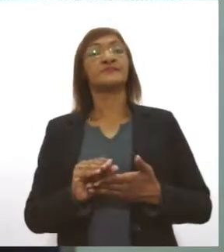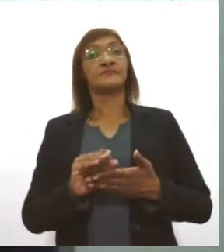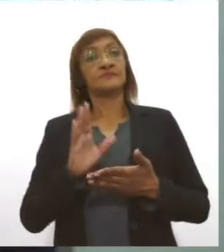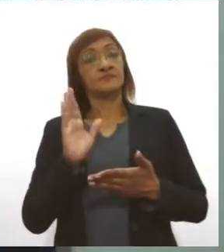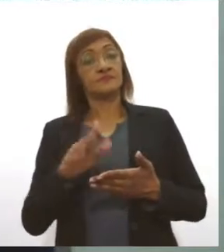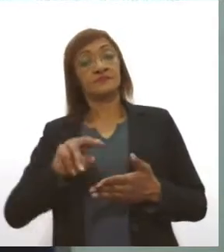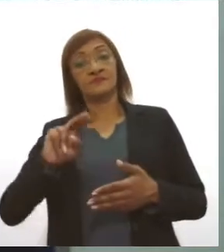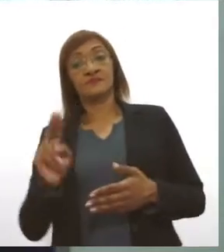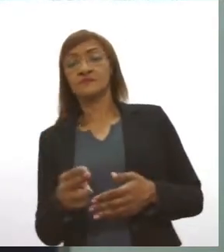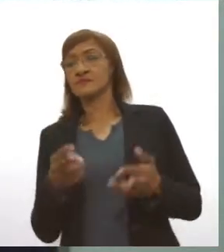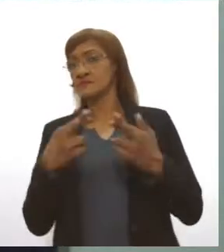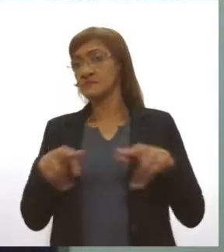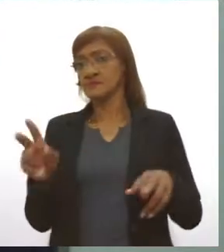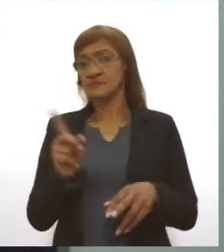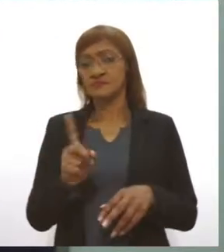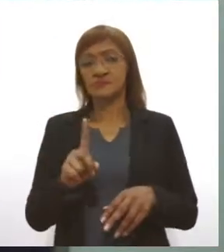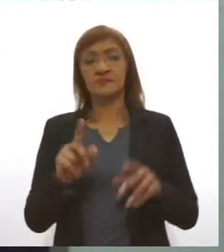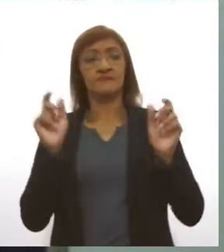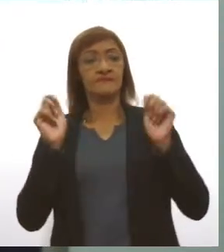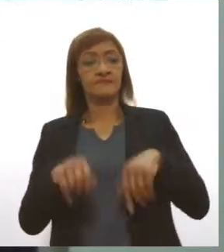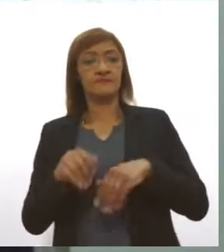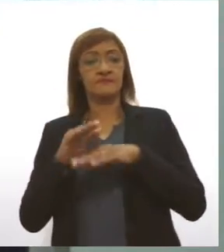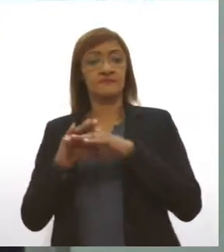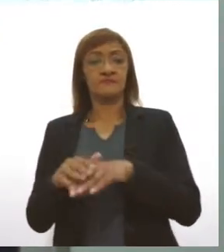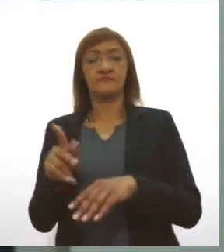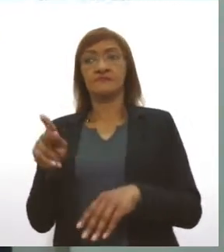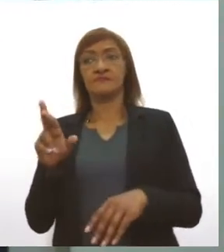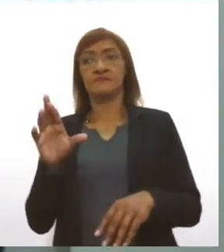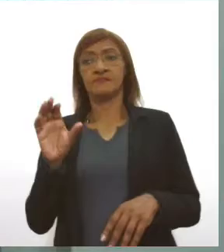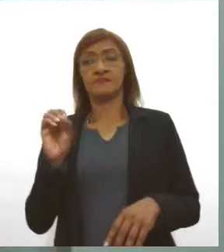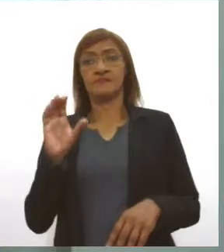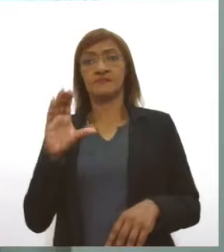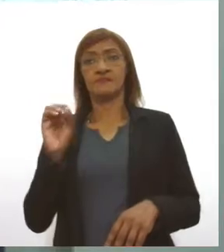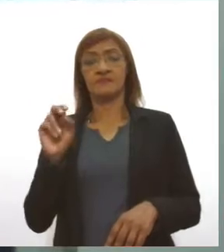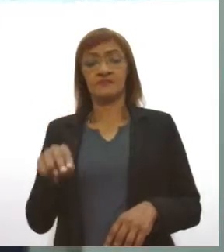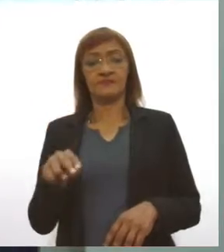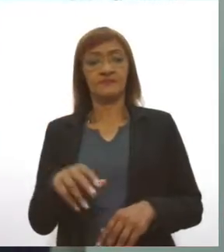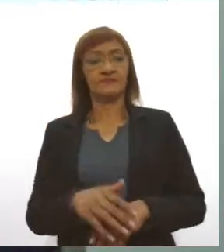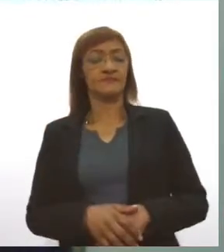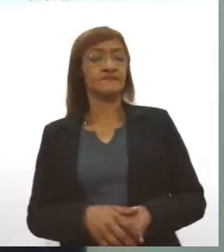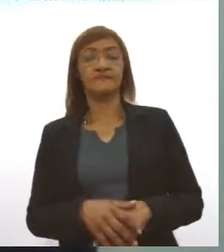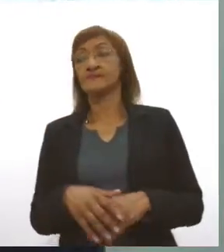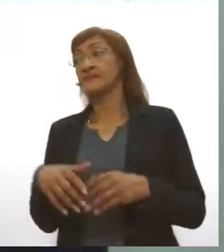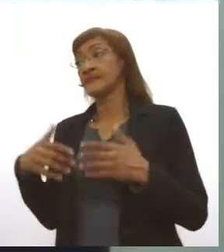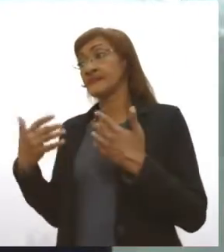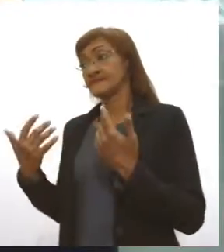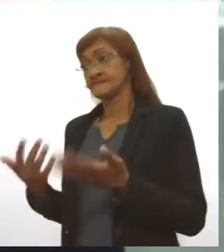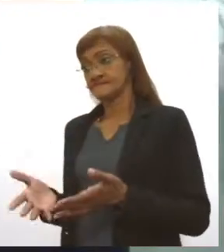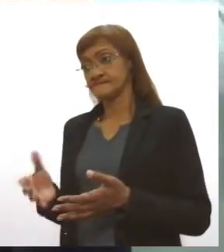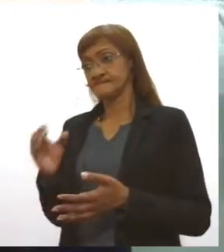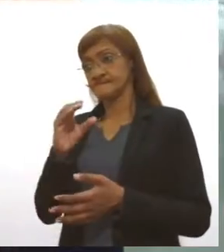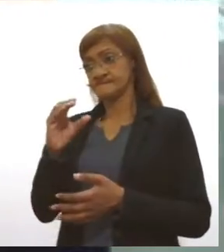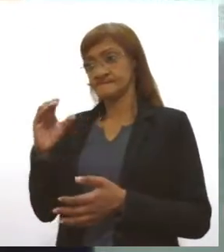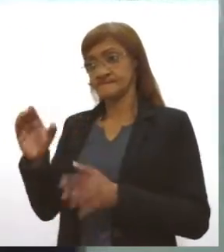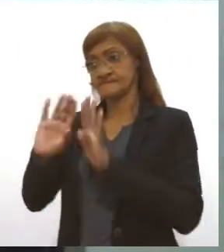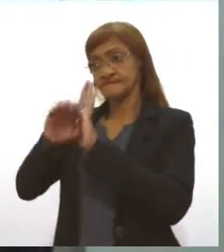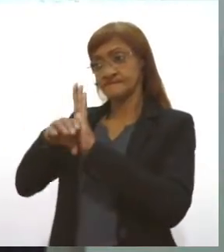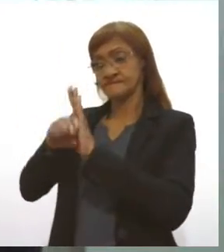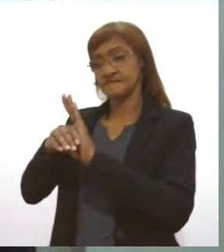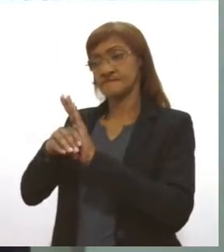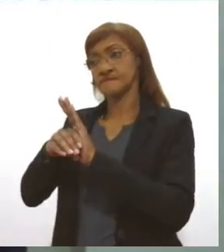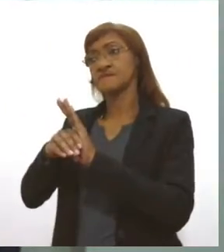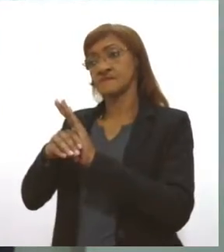foi resolvida pode engraçar com a reclamação parante o órgão. Jéssica, de acordo com o CDC, que é o Código de Defesa do Consumidor,